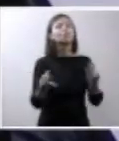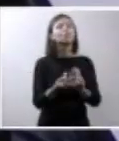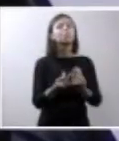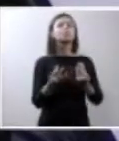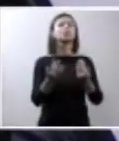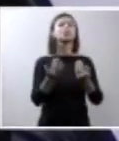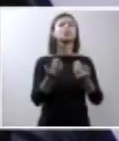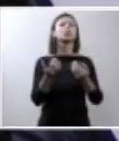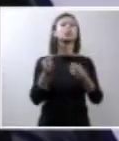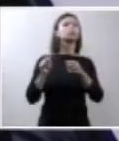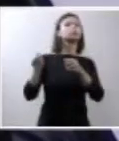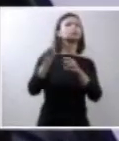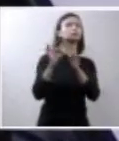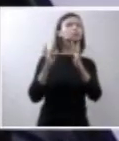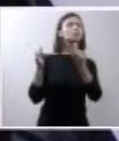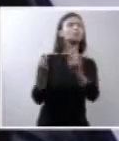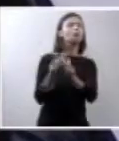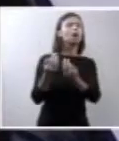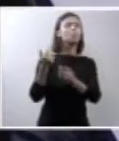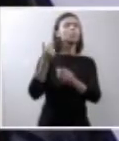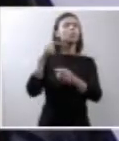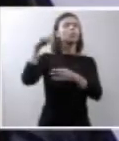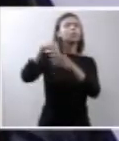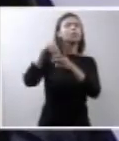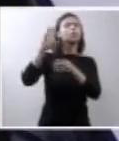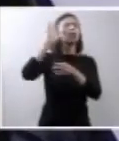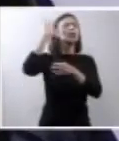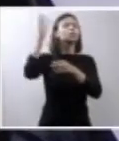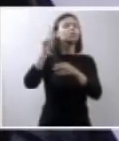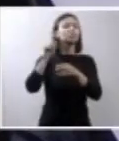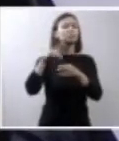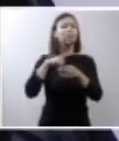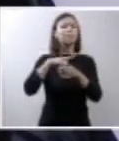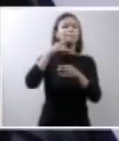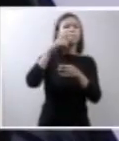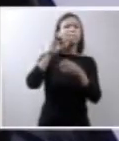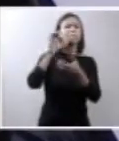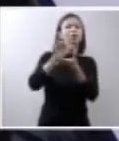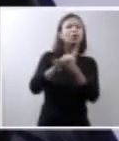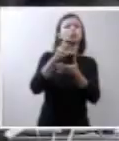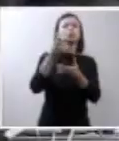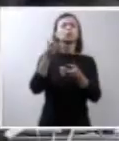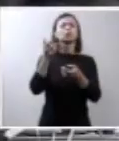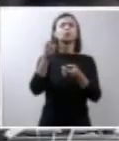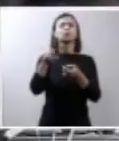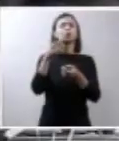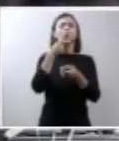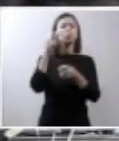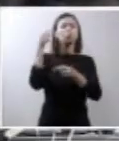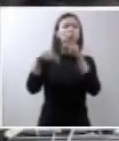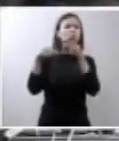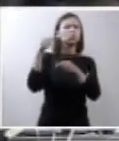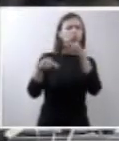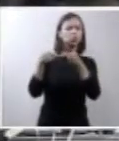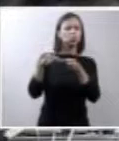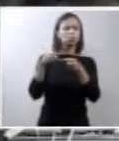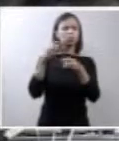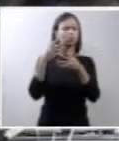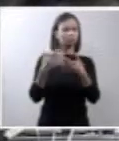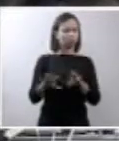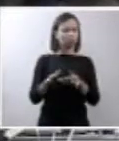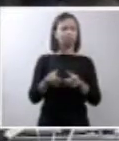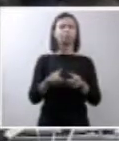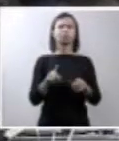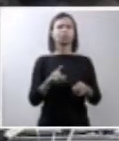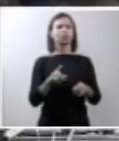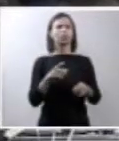familiares alguém divergiu constatado na encefalia quanto a interrupção? Não porque toda a minha